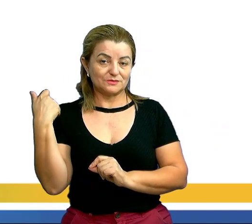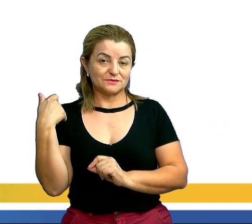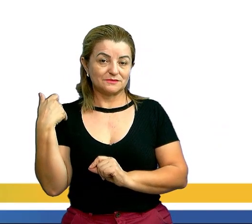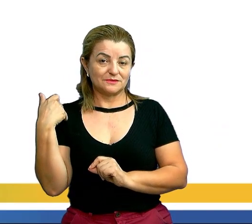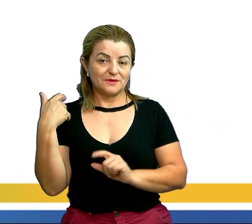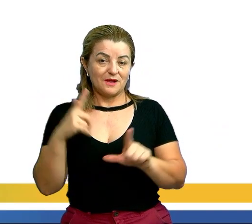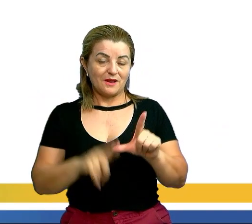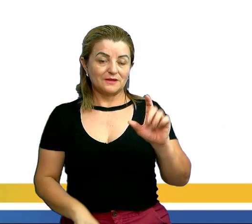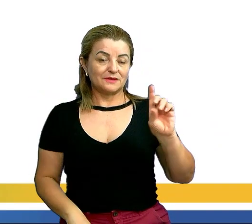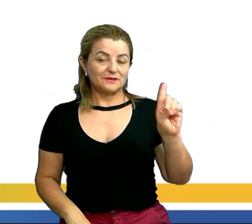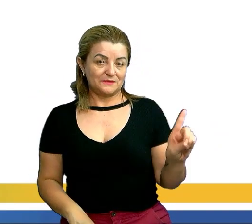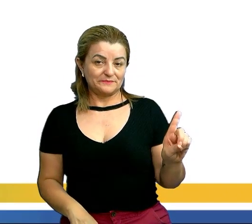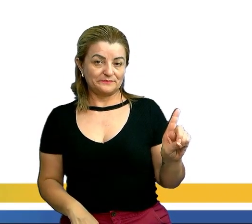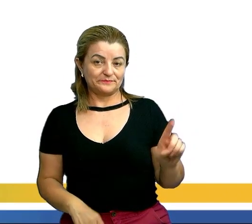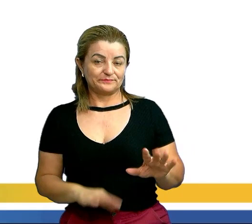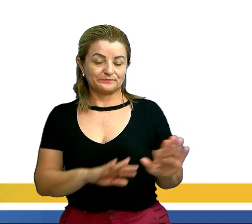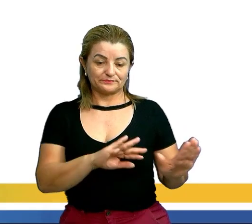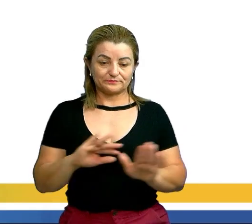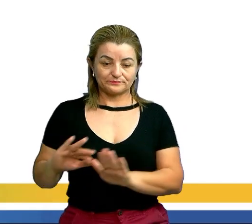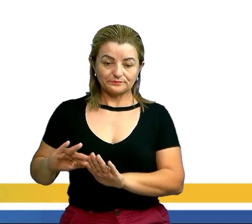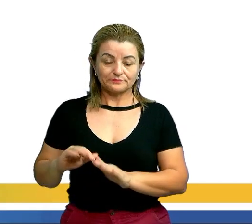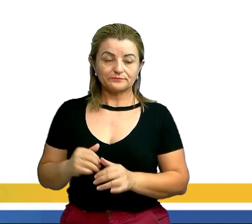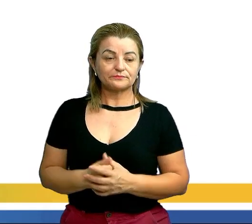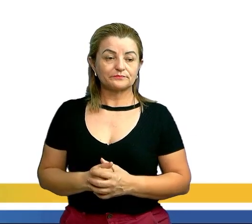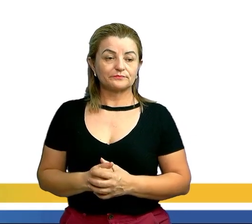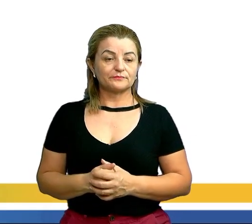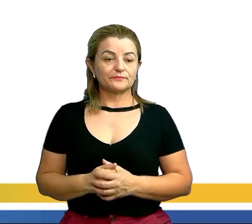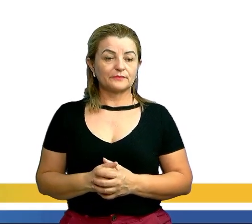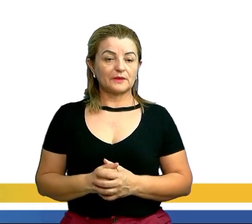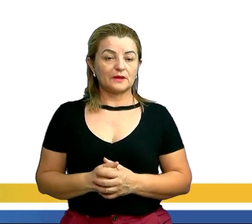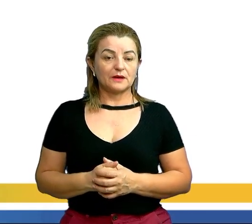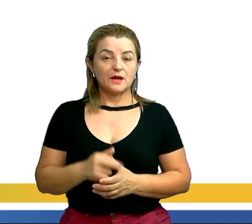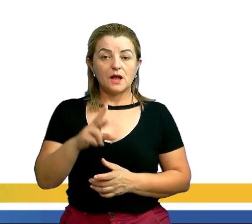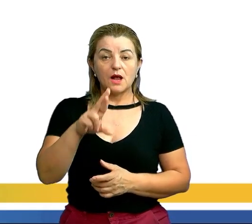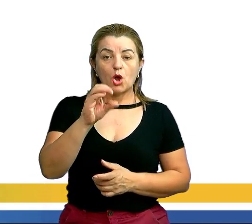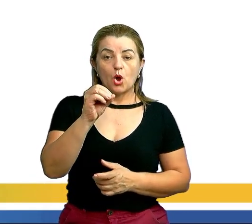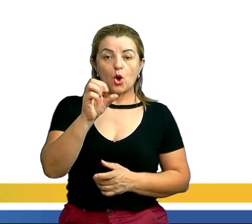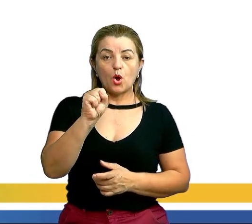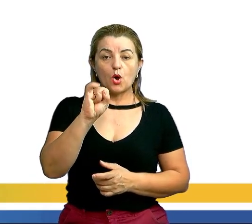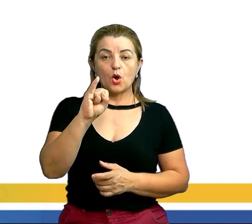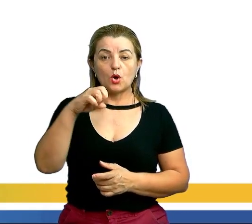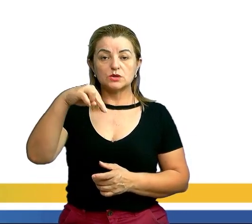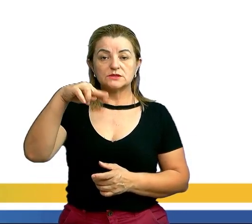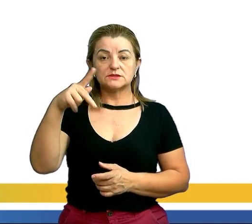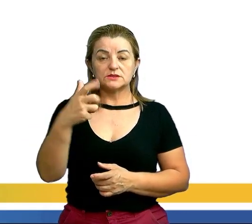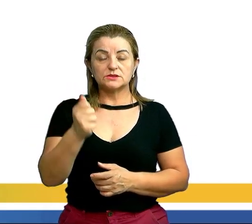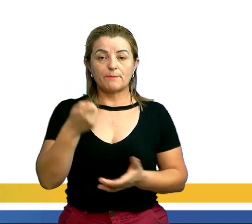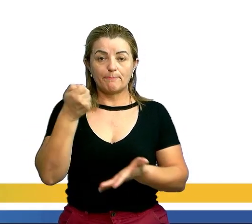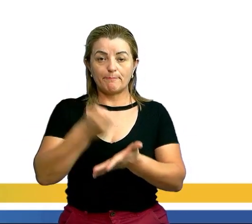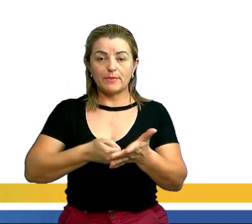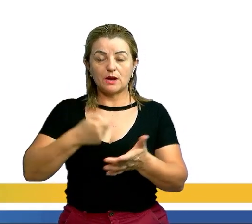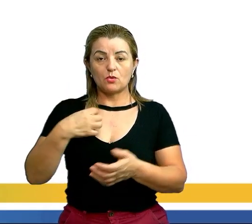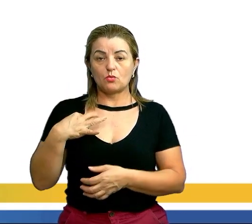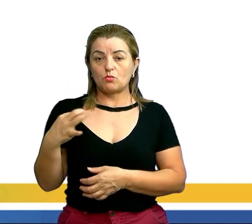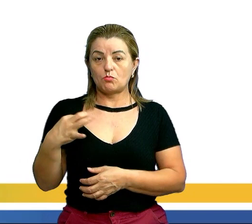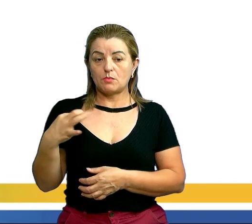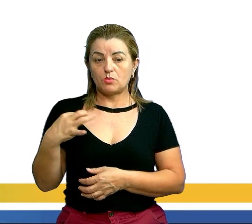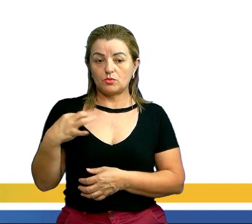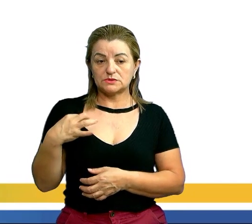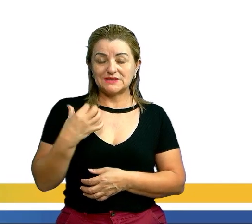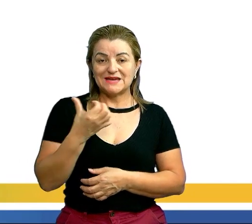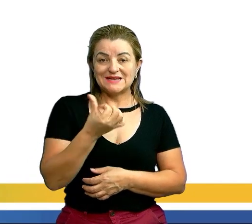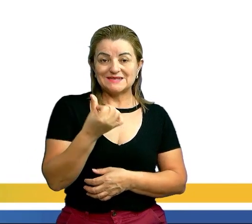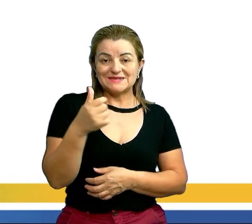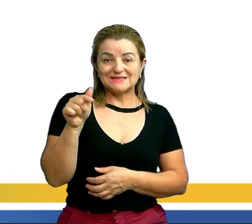Beleza? Vamos ver esse outro aqui. Rosinha pagou R 67,20 por uma blusa que estava sendo vendida com